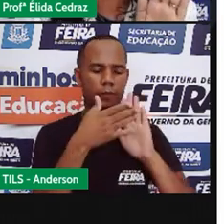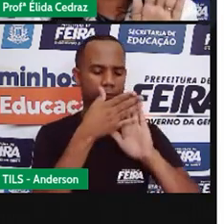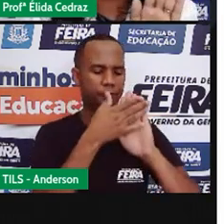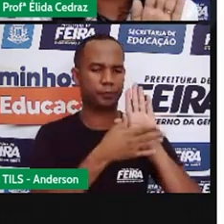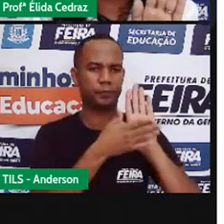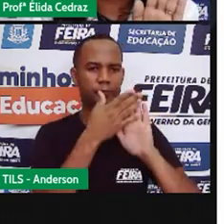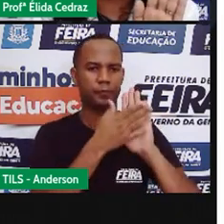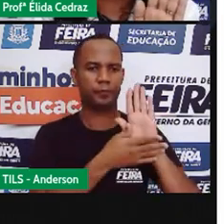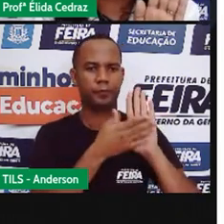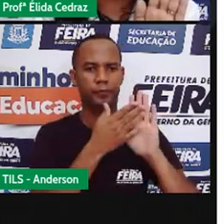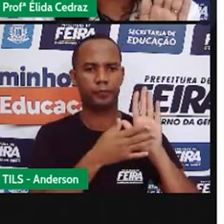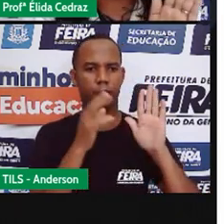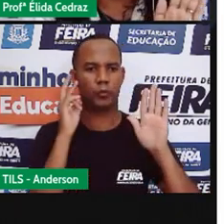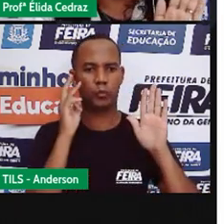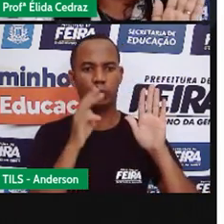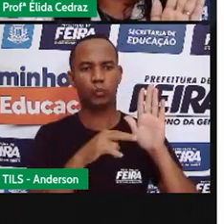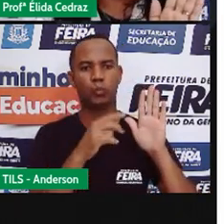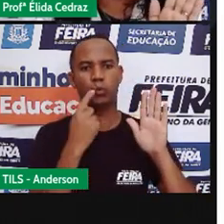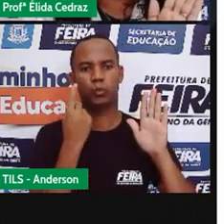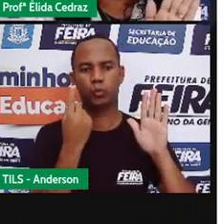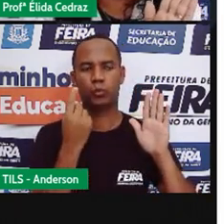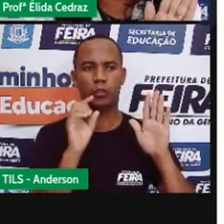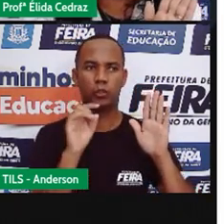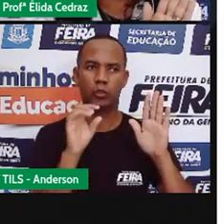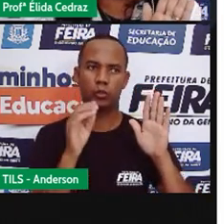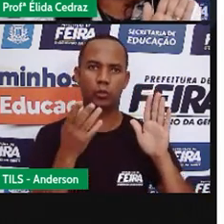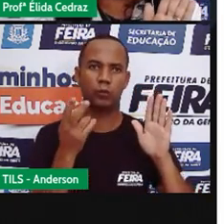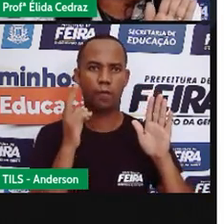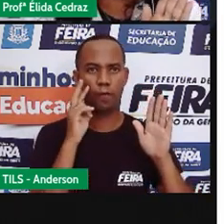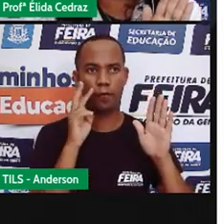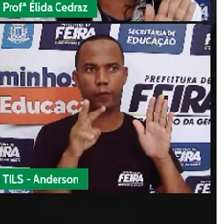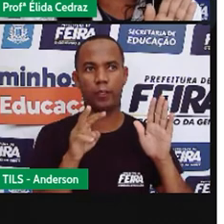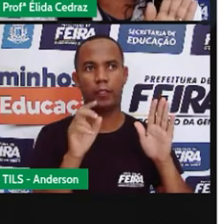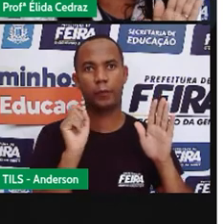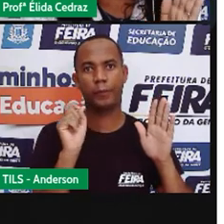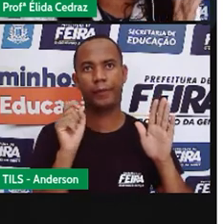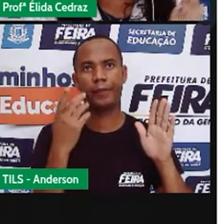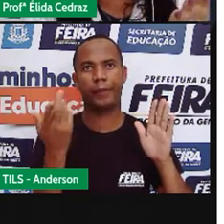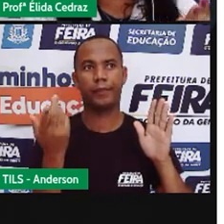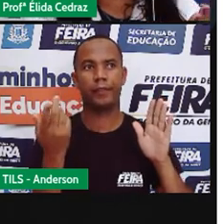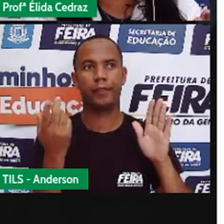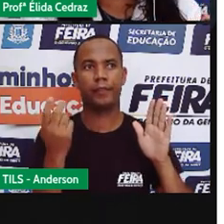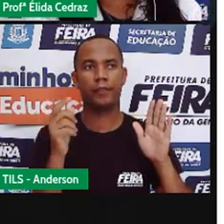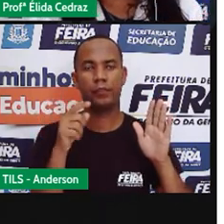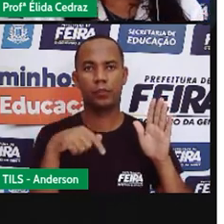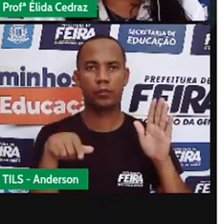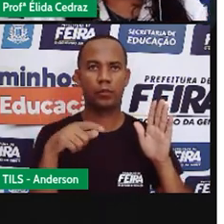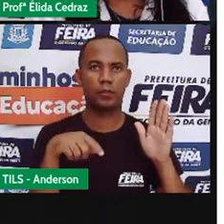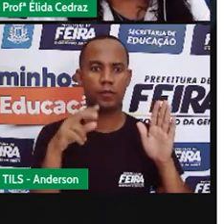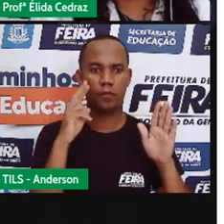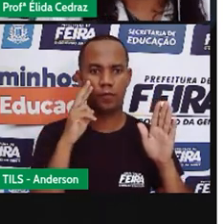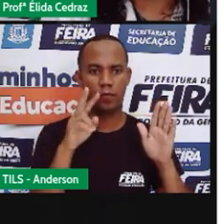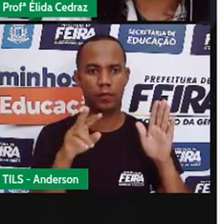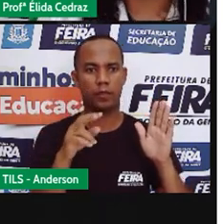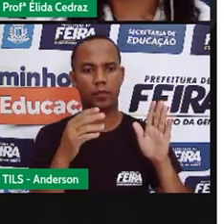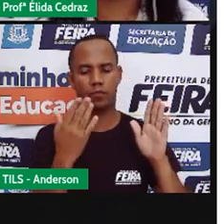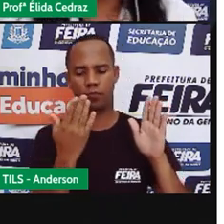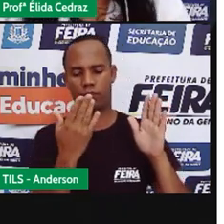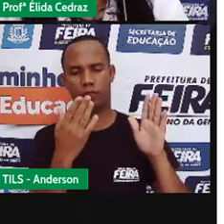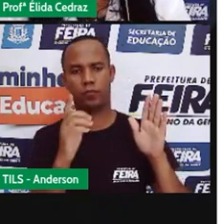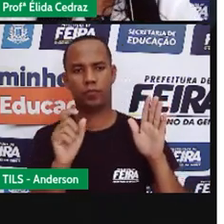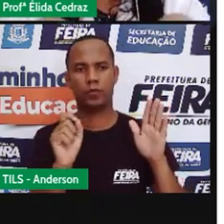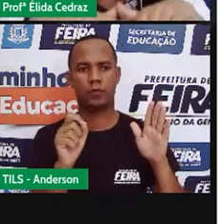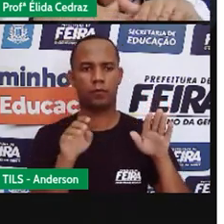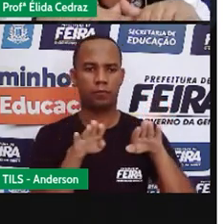uma parte delas a gente vê somente aquilo que está virado para a gente elas